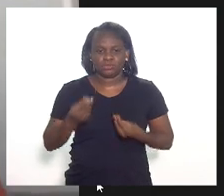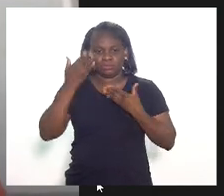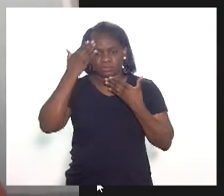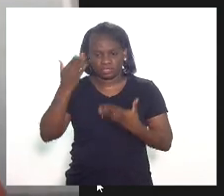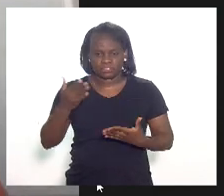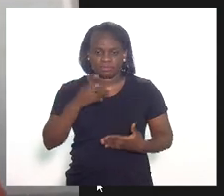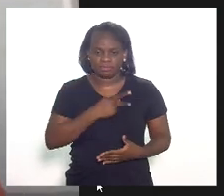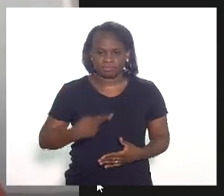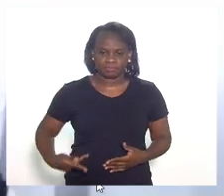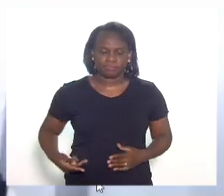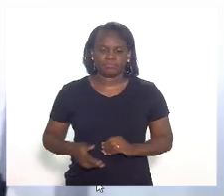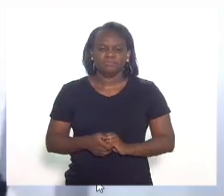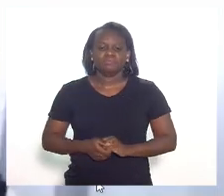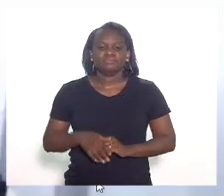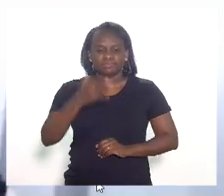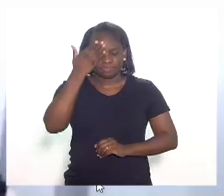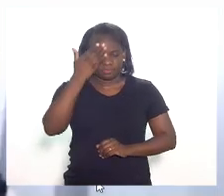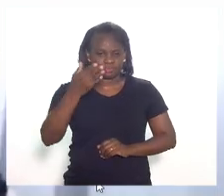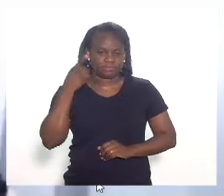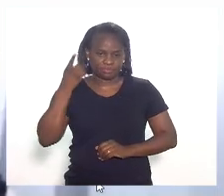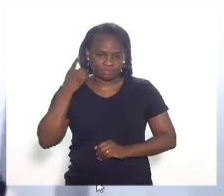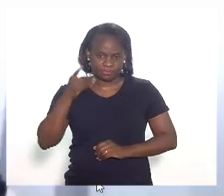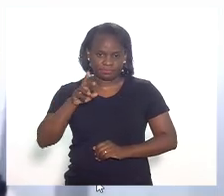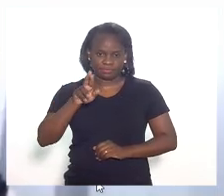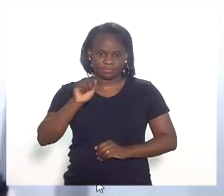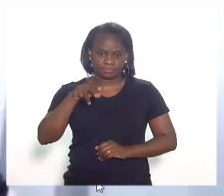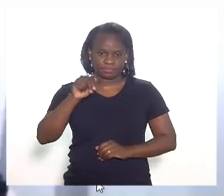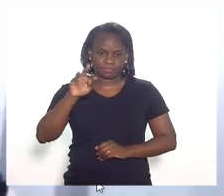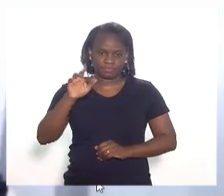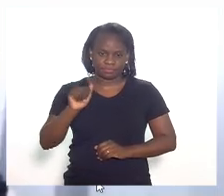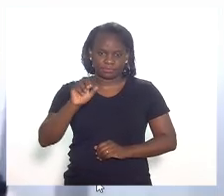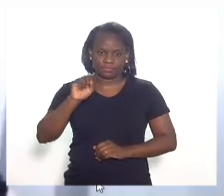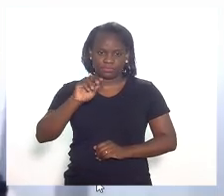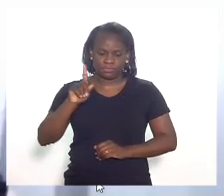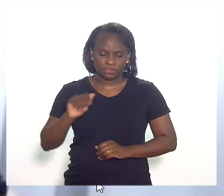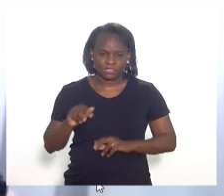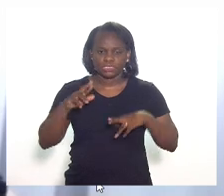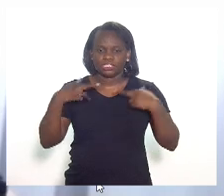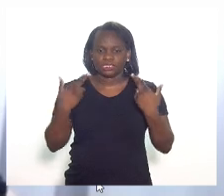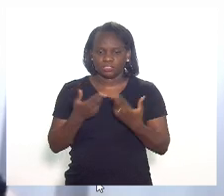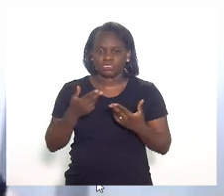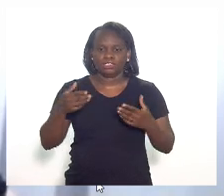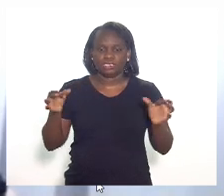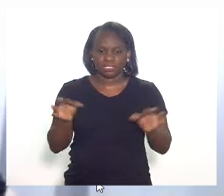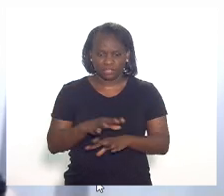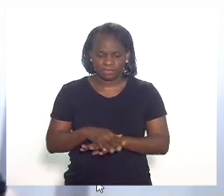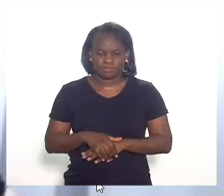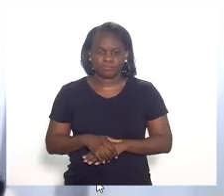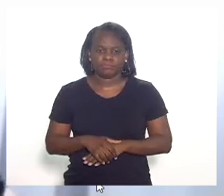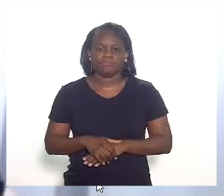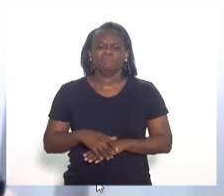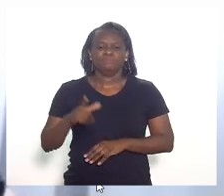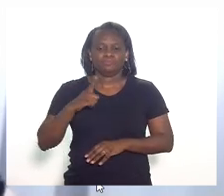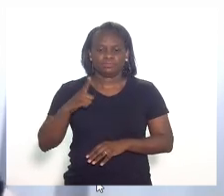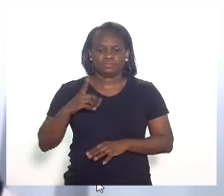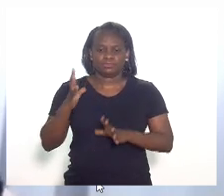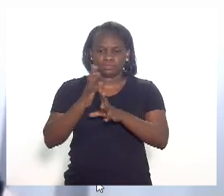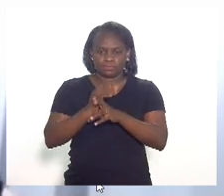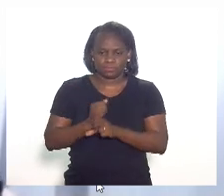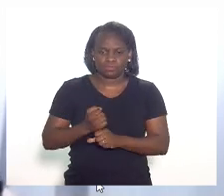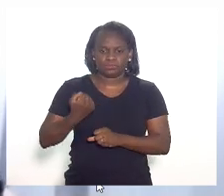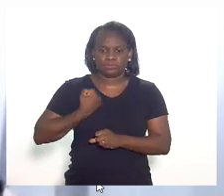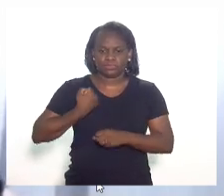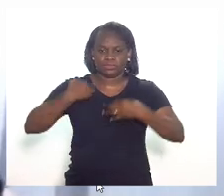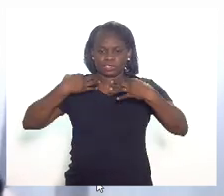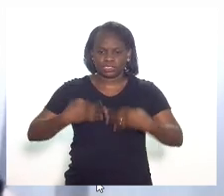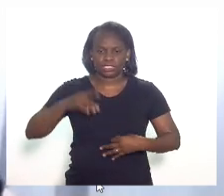obrigada, senhora presidenta. Agradecendo a deputada Renata Souza, declaro encerrada a presente sessão. Havendo o nome legal e sob a